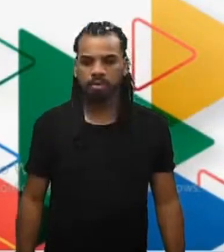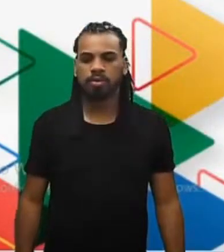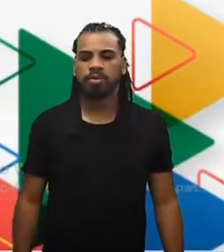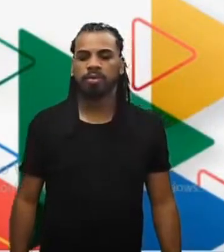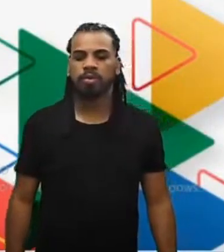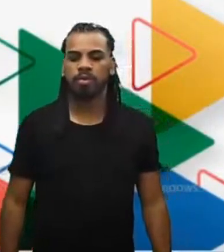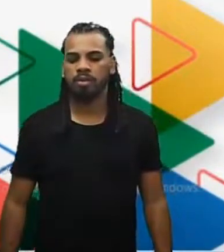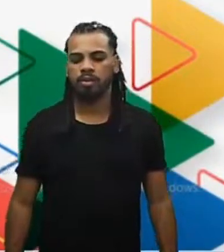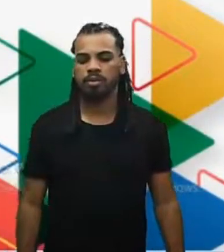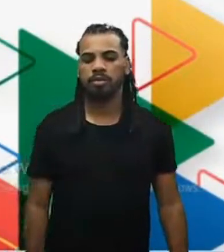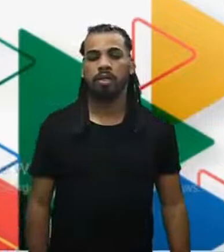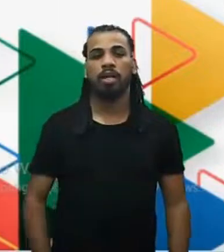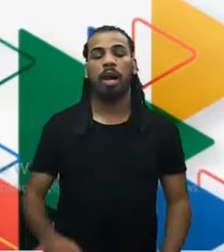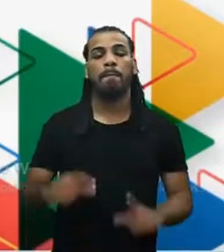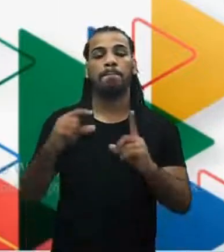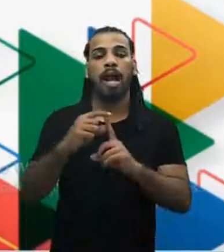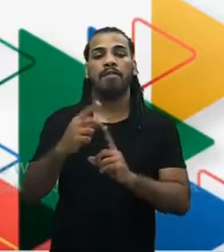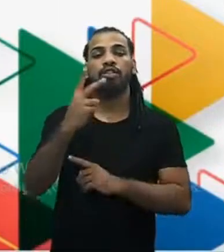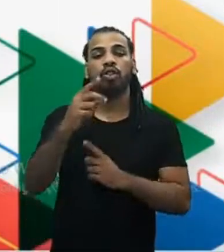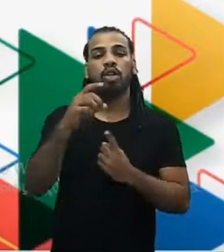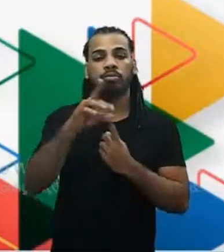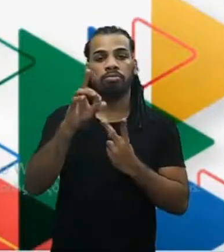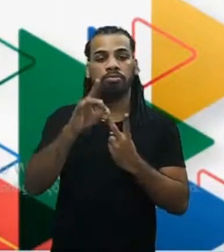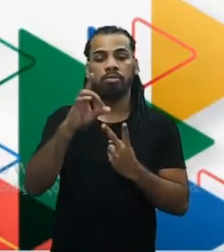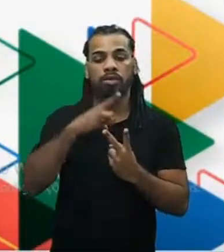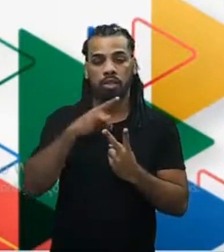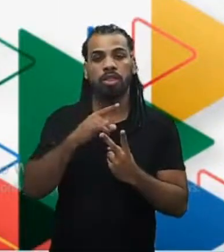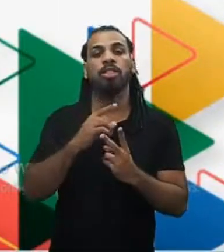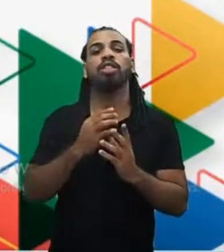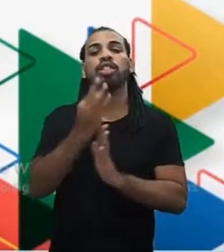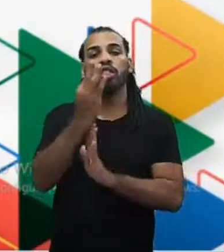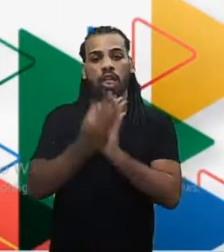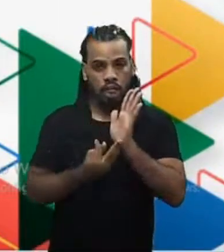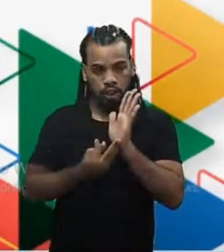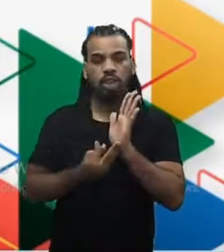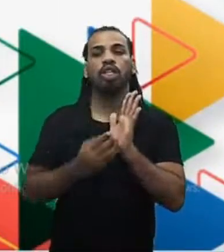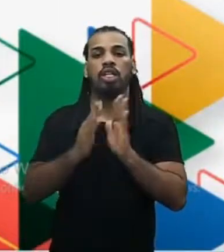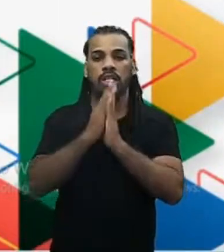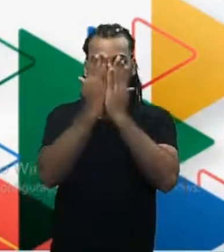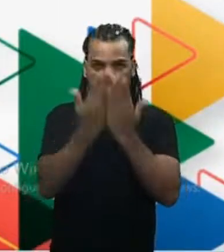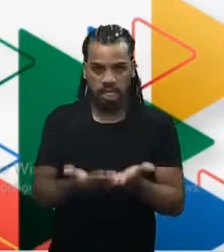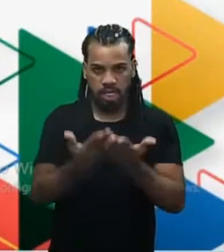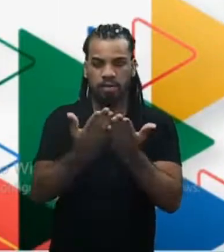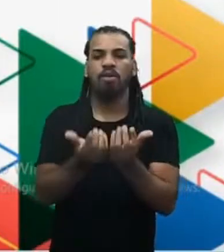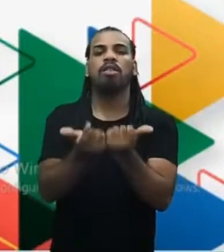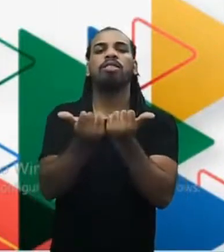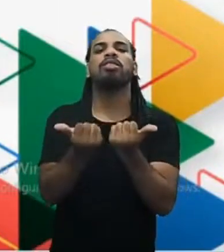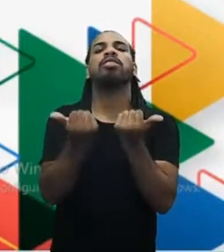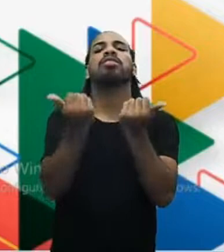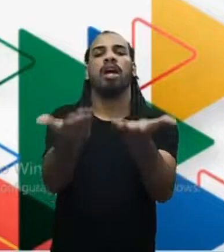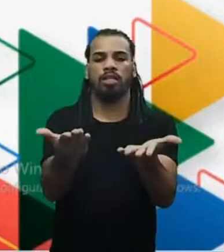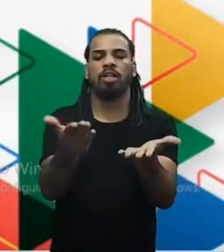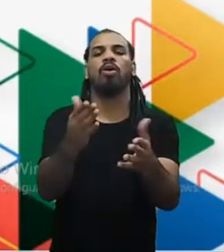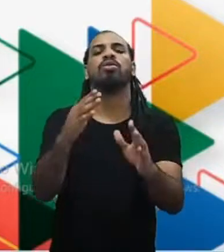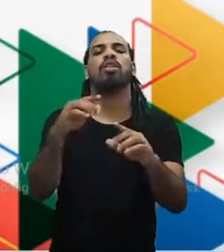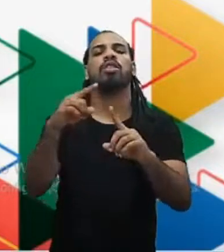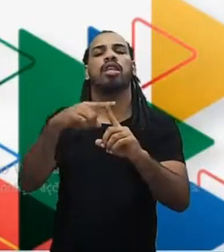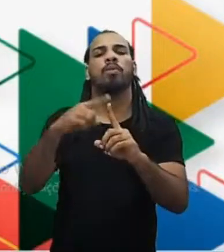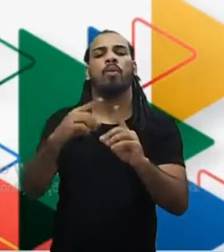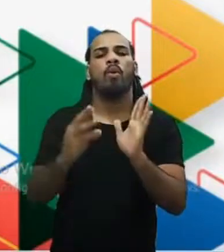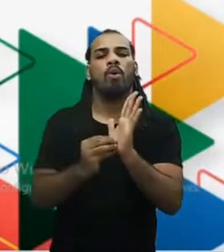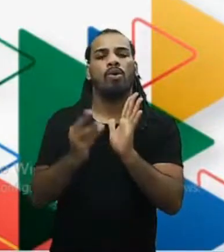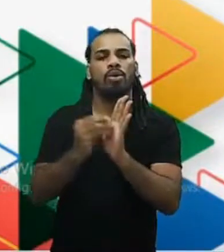duas palavras que costumam aparecer em textos de questões e livros que trazem esse tipo de conteúdo.